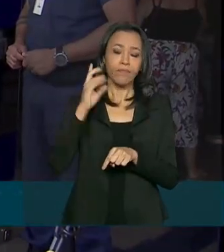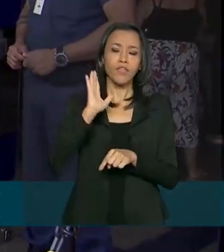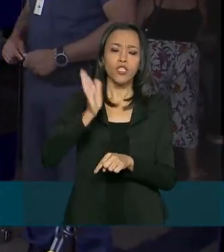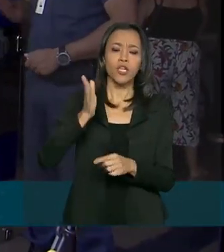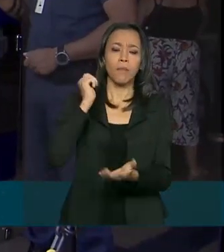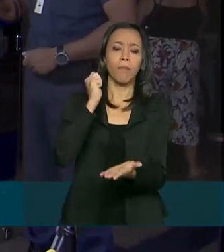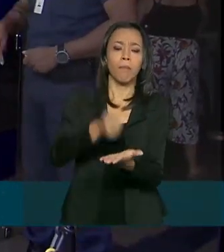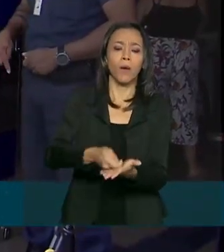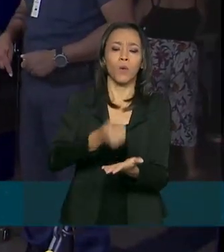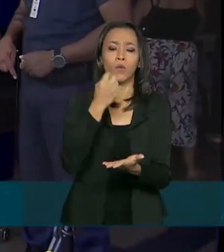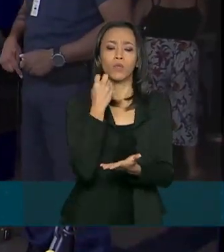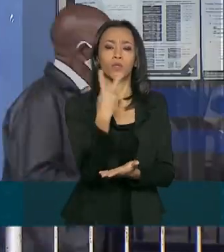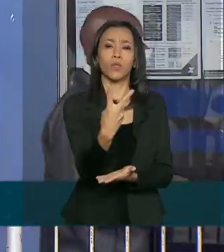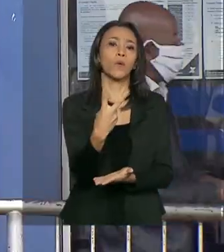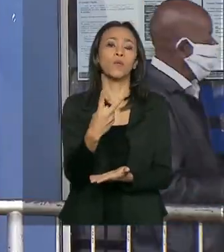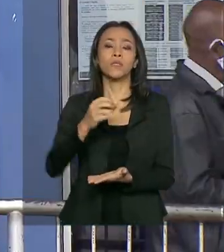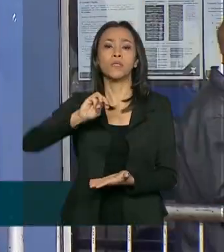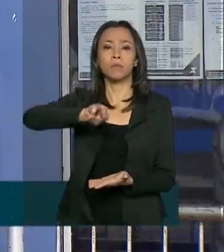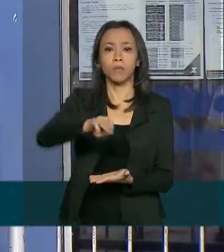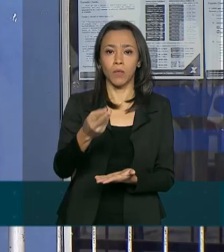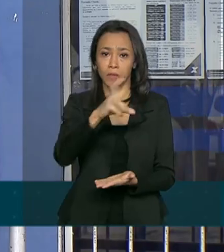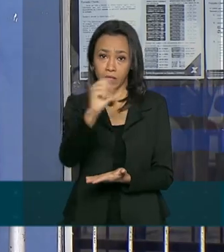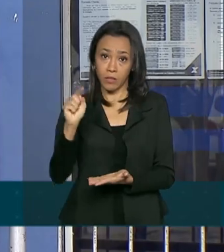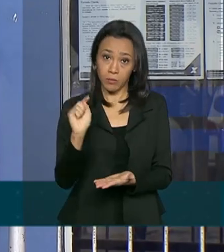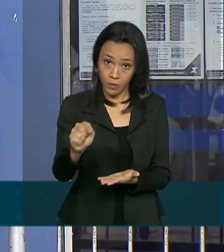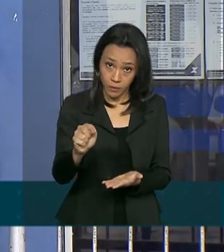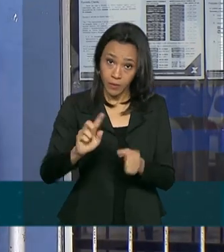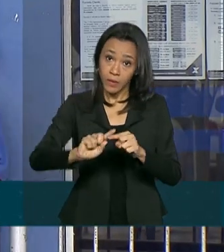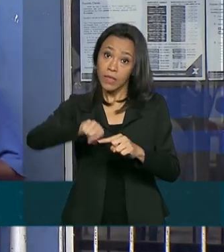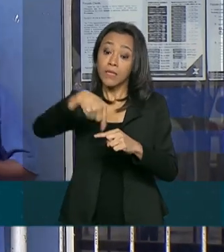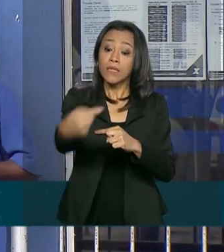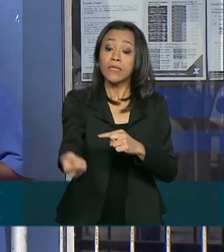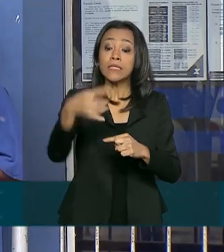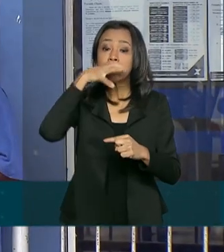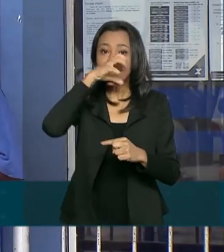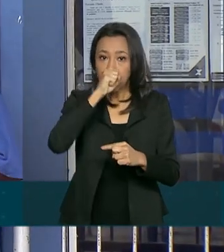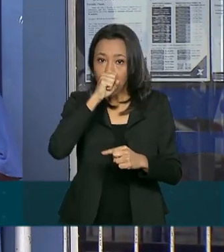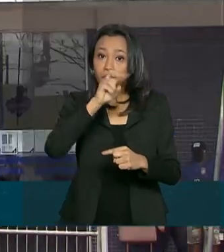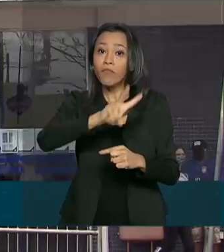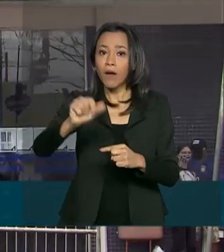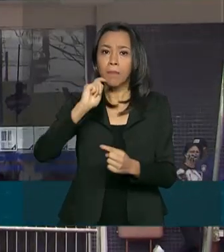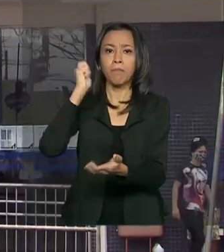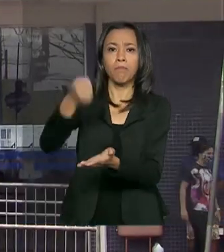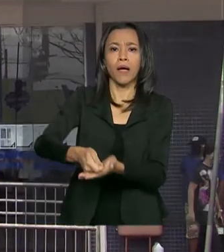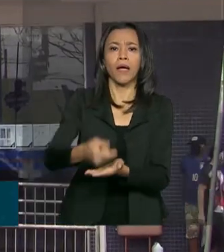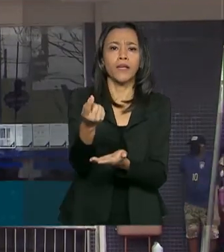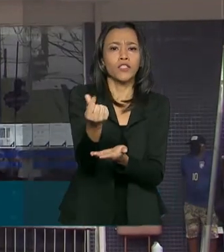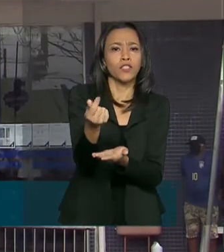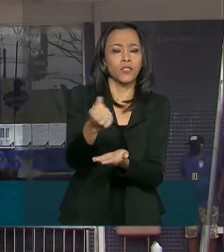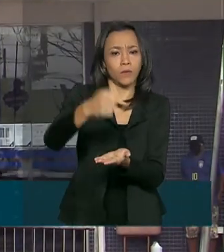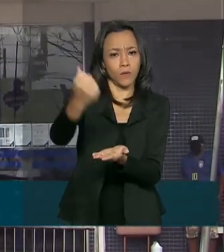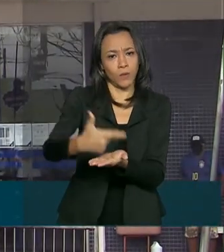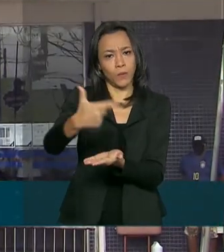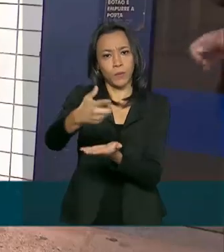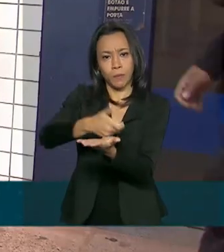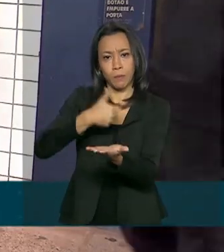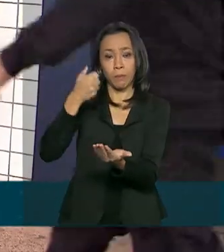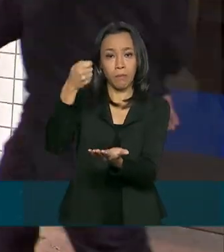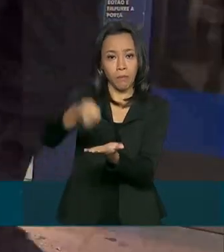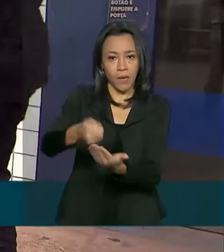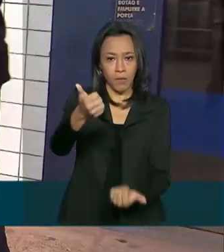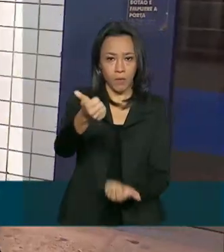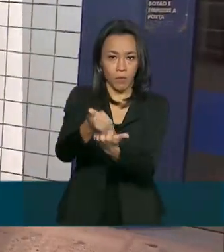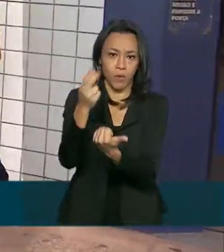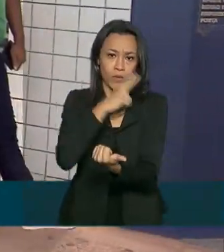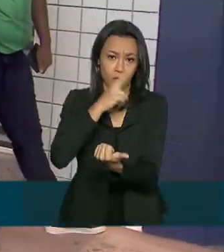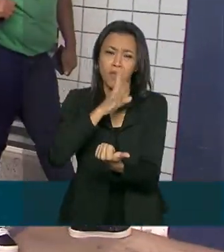2 milhões e meio de pessoas. A partir de sábado, o banco começa a pagar em dinheiro a segunda parcela do benefício para quem